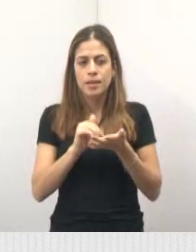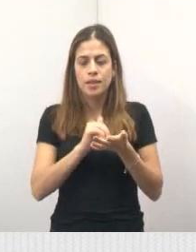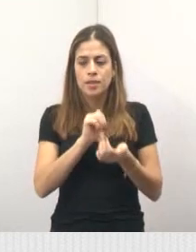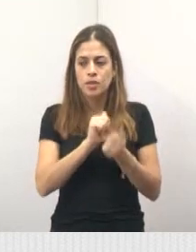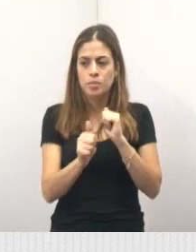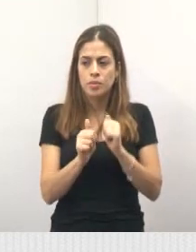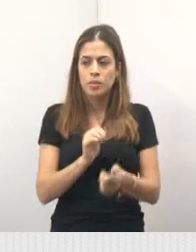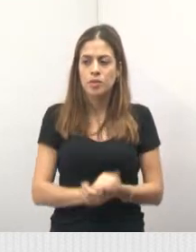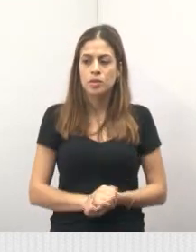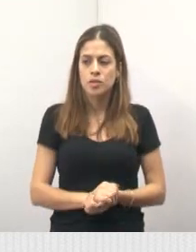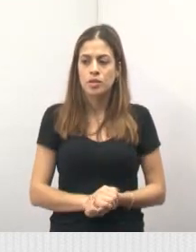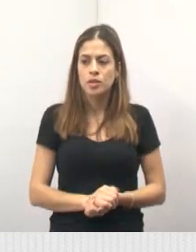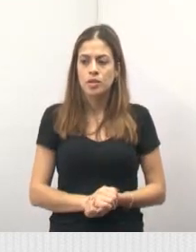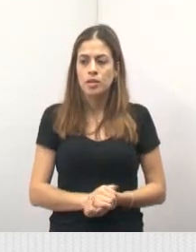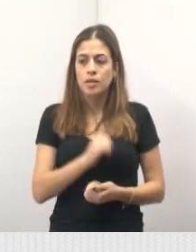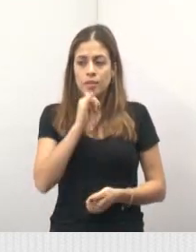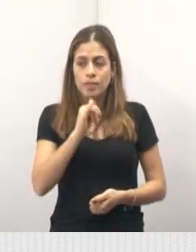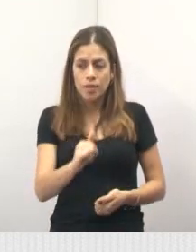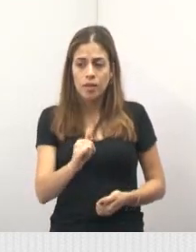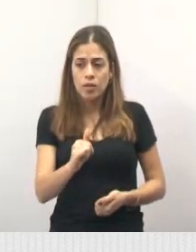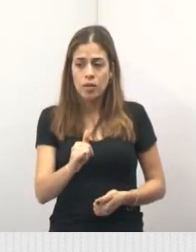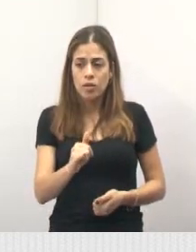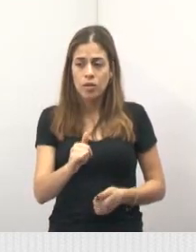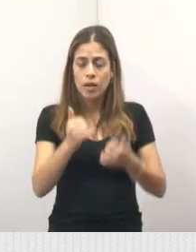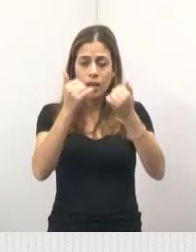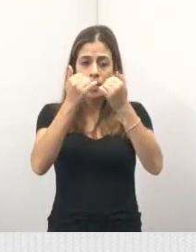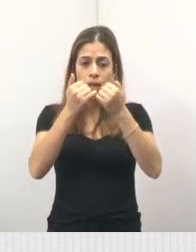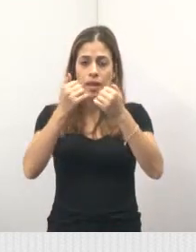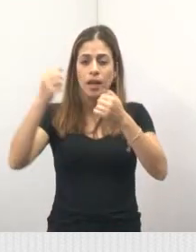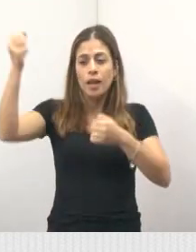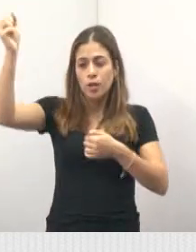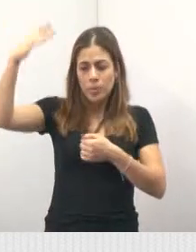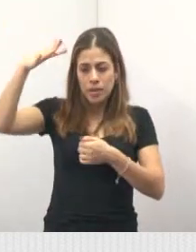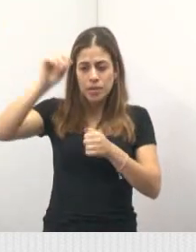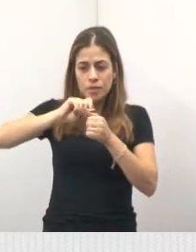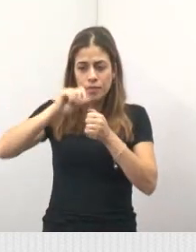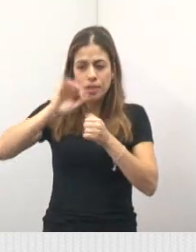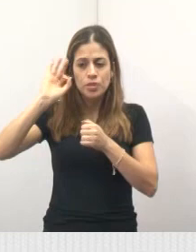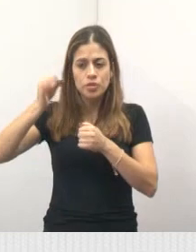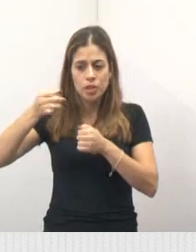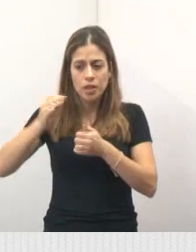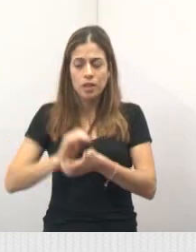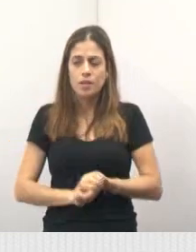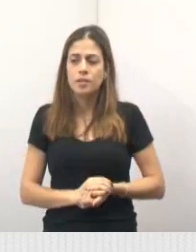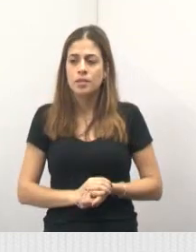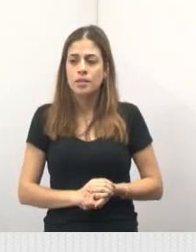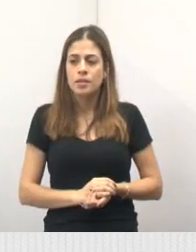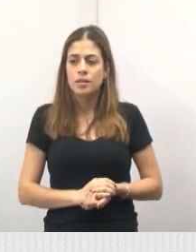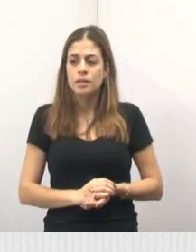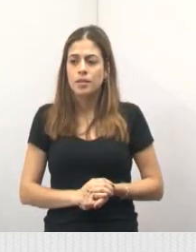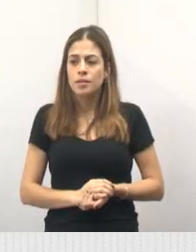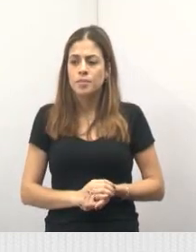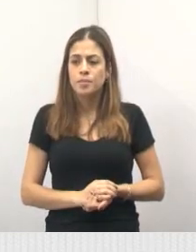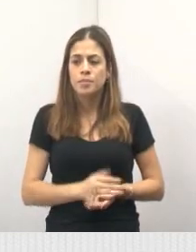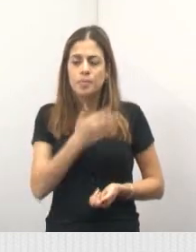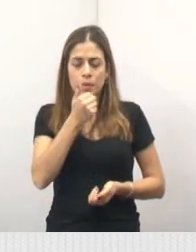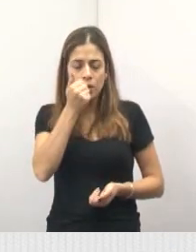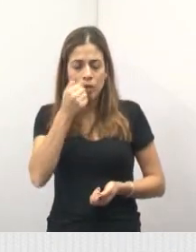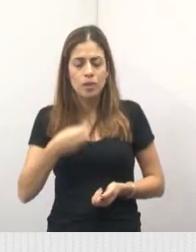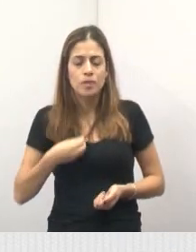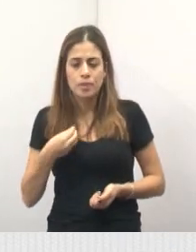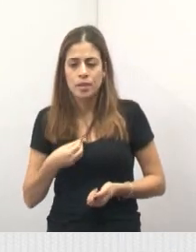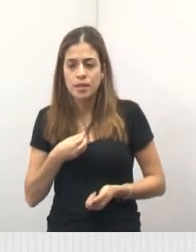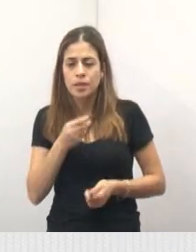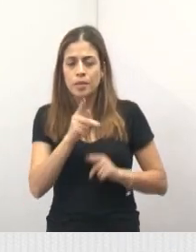e também ele falou aqui e comunicou que a parte de iluminação foi feita. É mais qualidade de vida para a população, espaço de lazer de